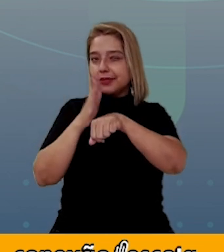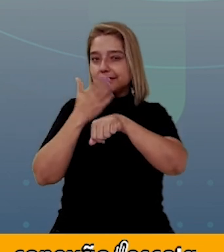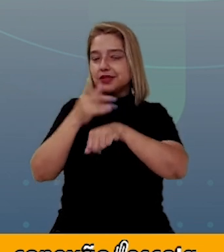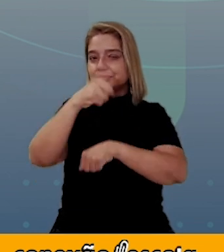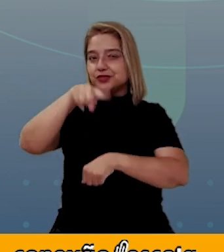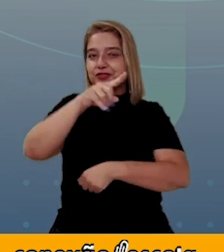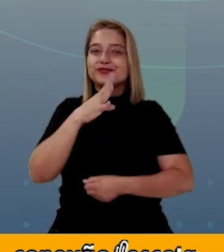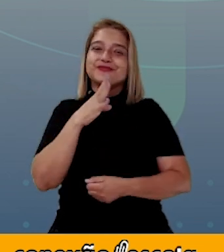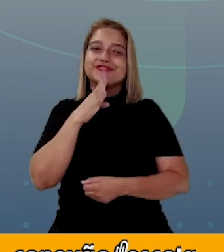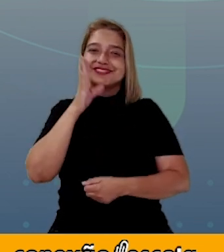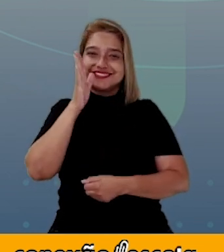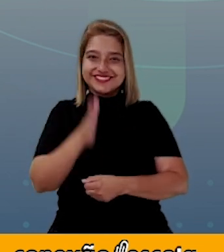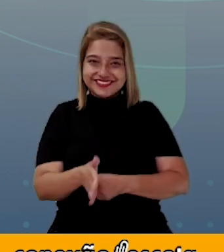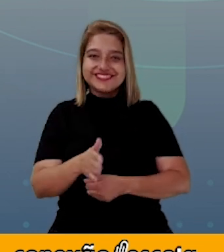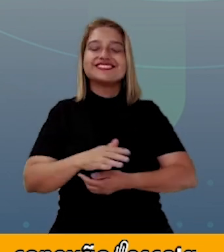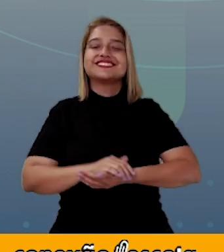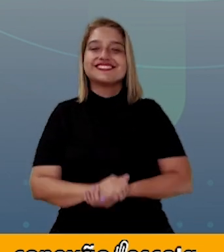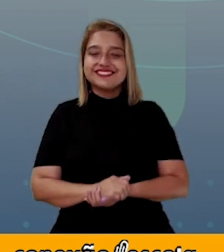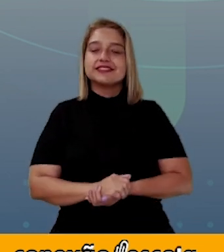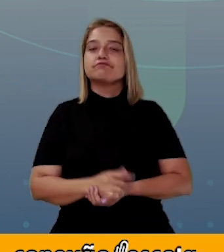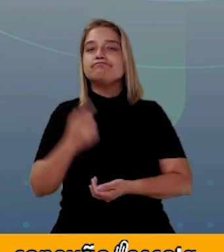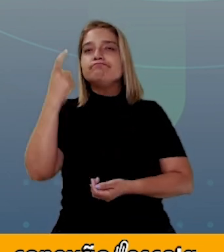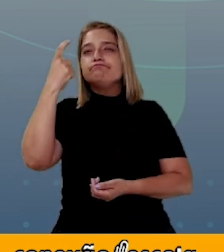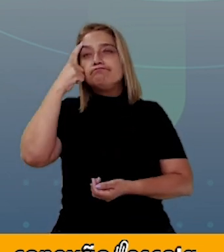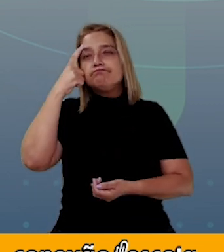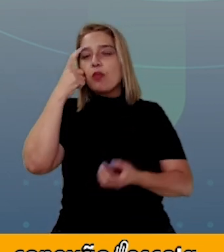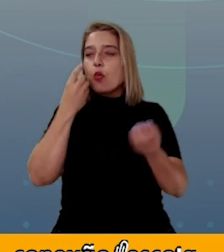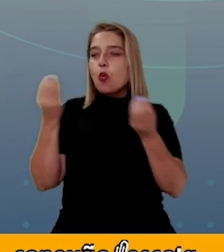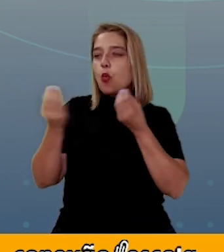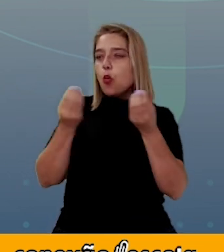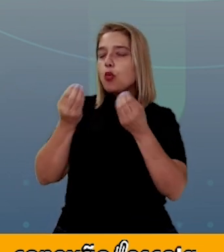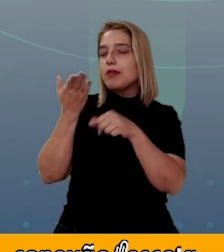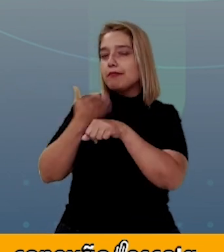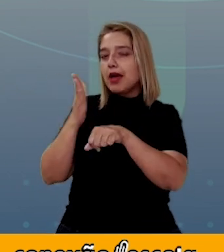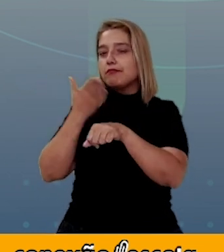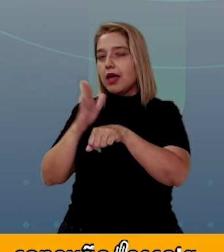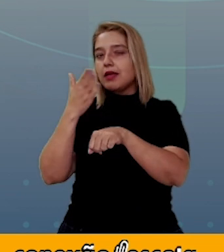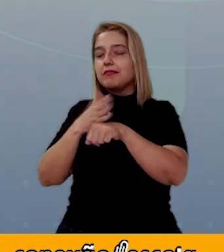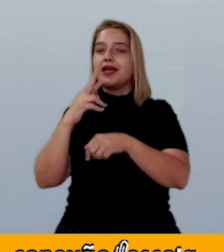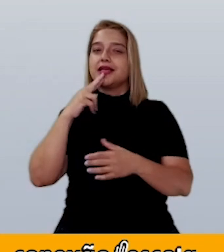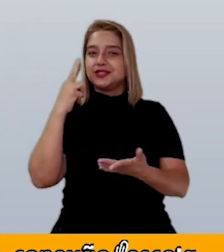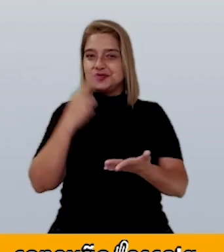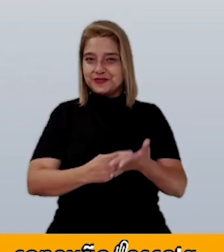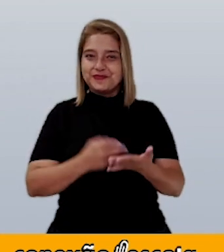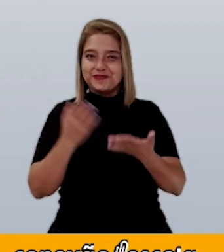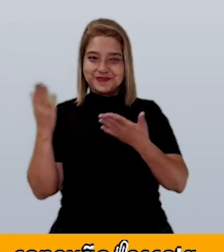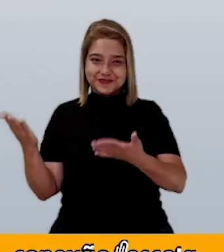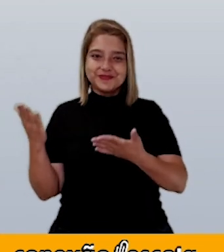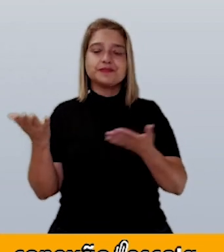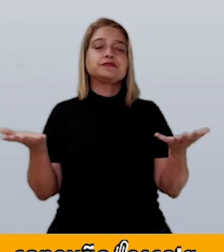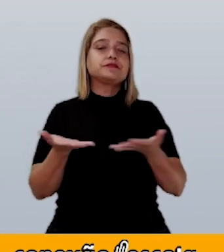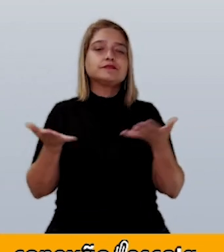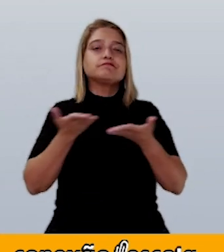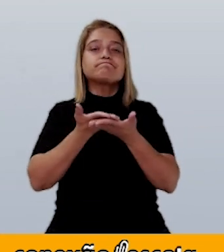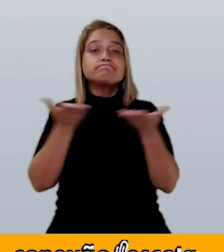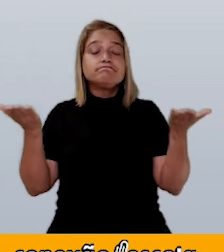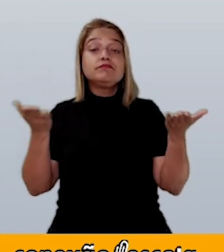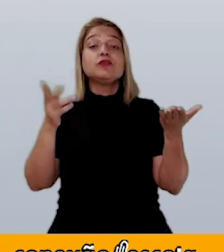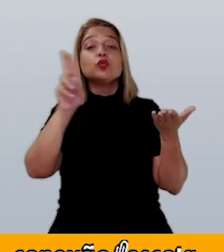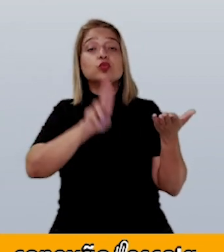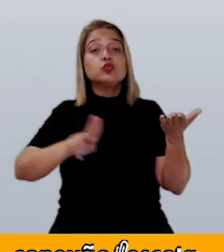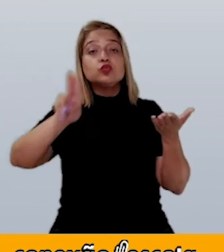você já conhece. Nós vamos pensar praticando. Certo? Quero que você